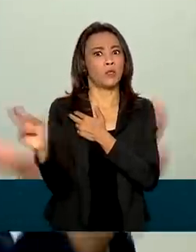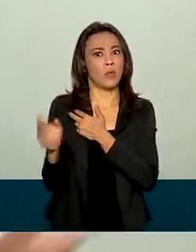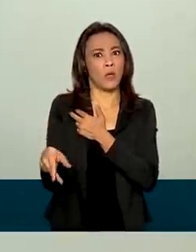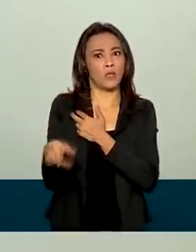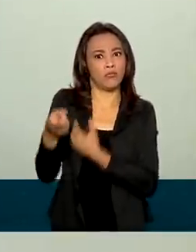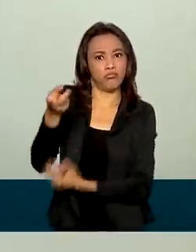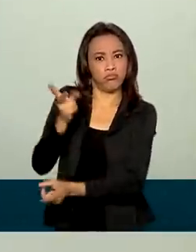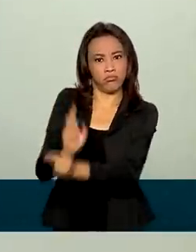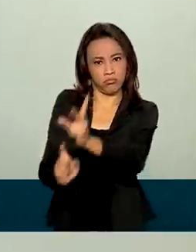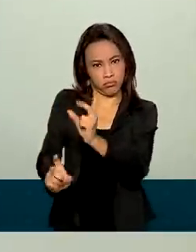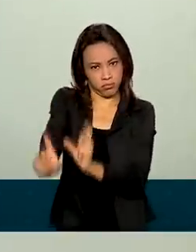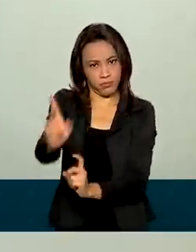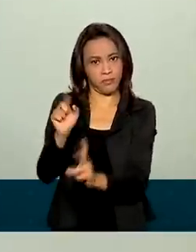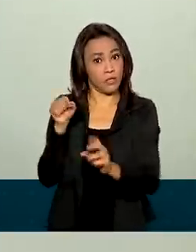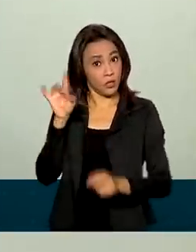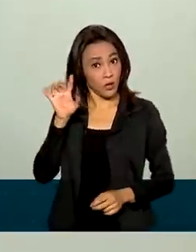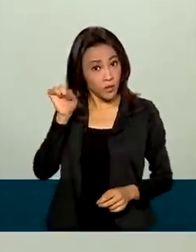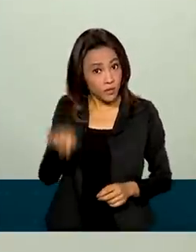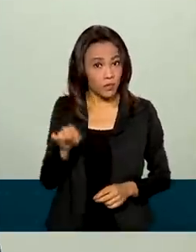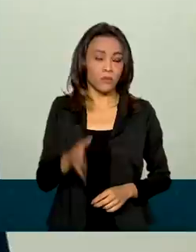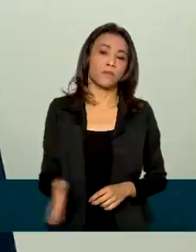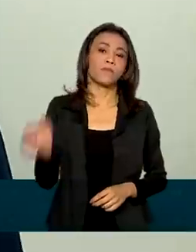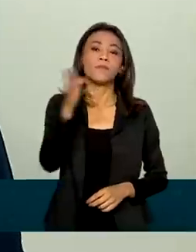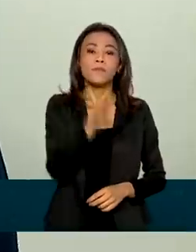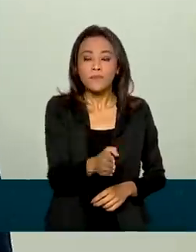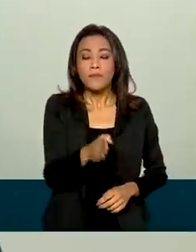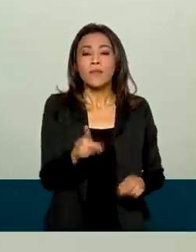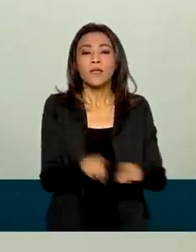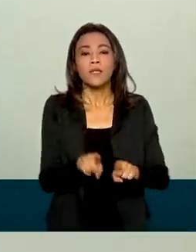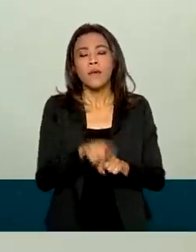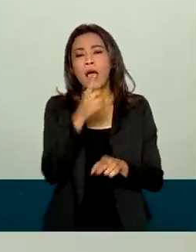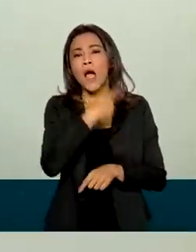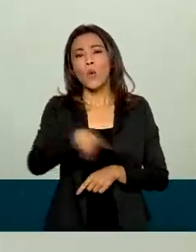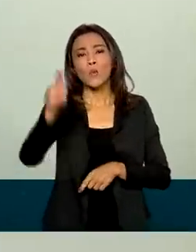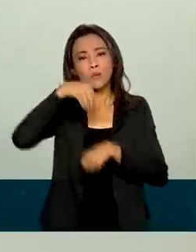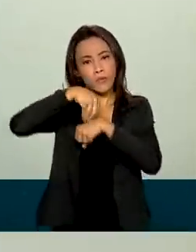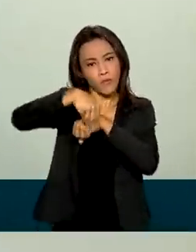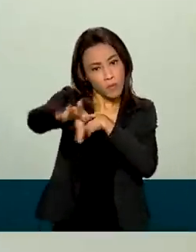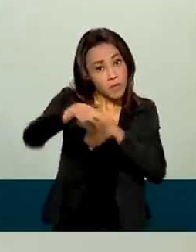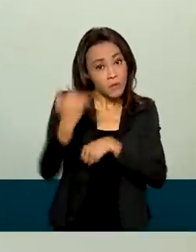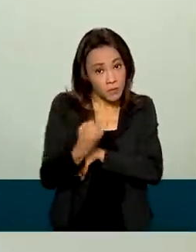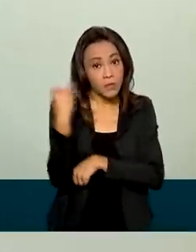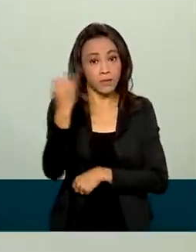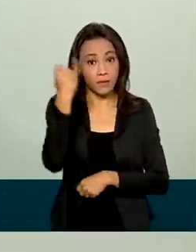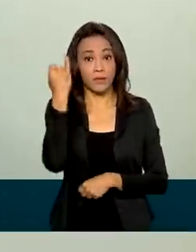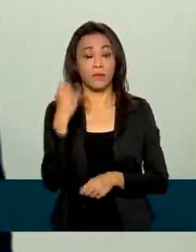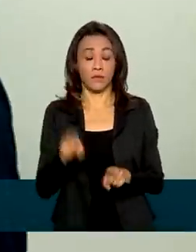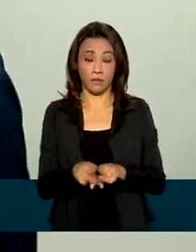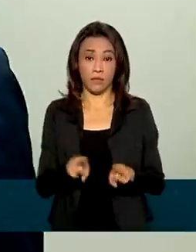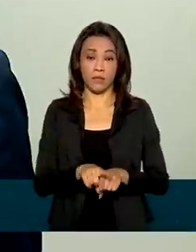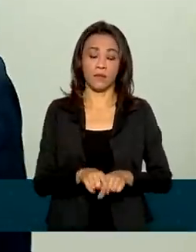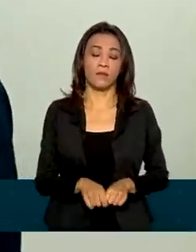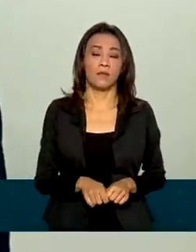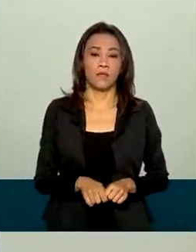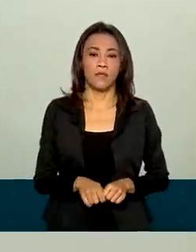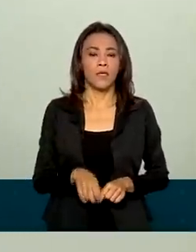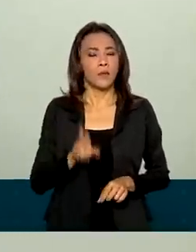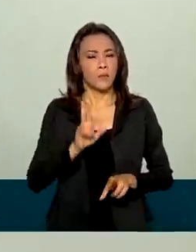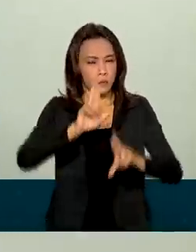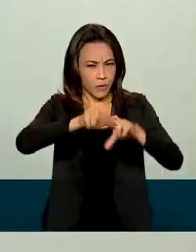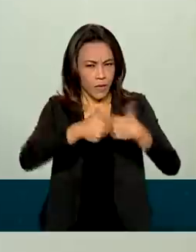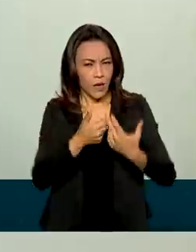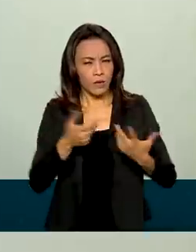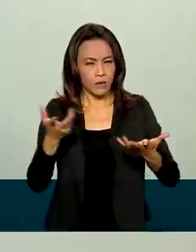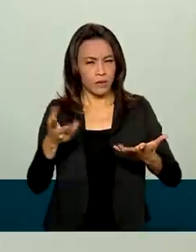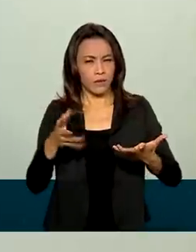isoladamente, só esse complexo. E para dar uma última informação relevante, em função da Covid